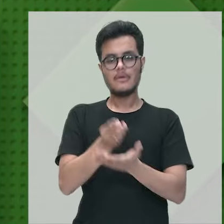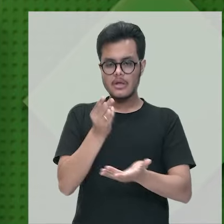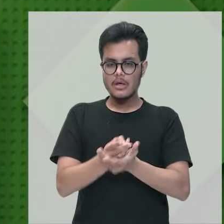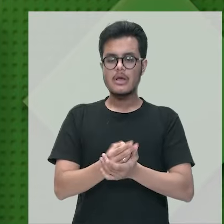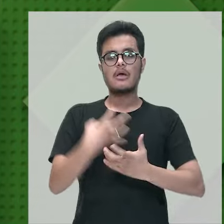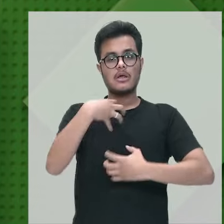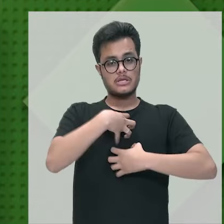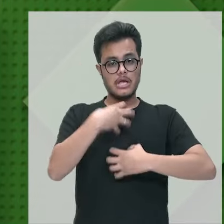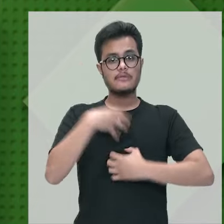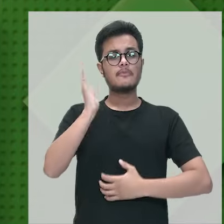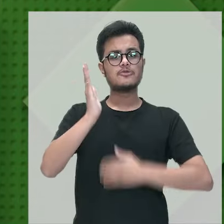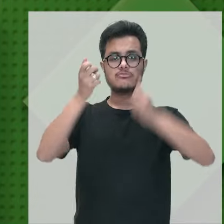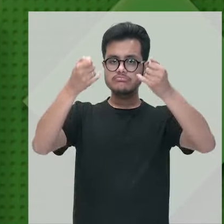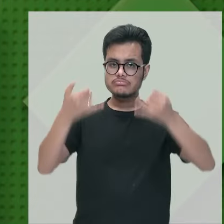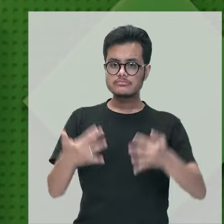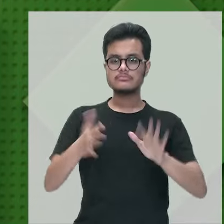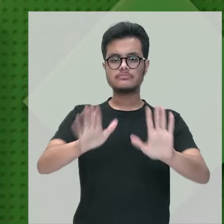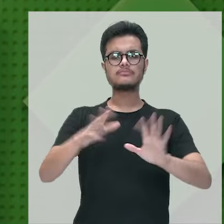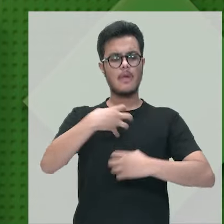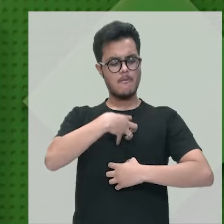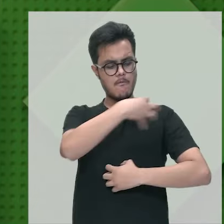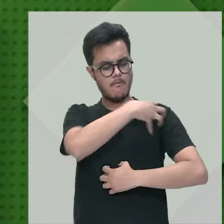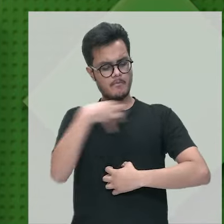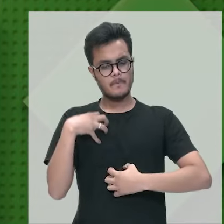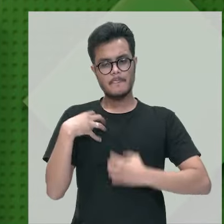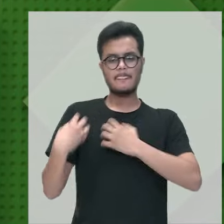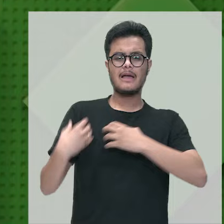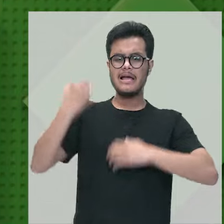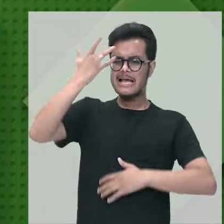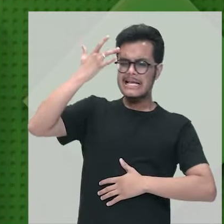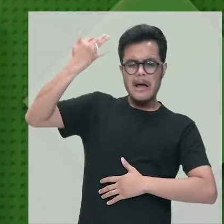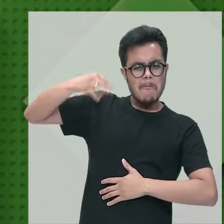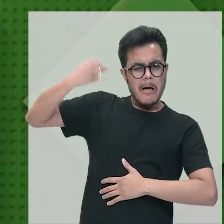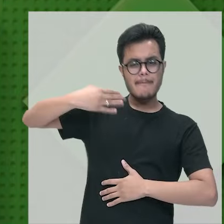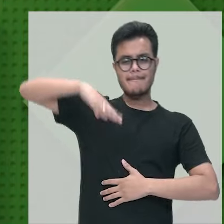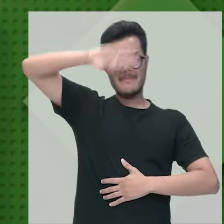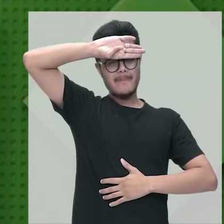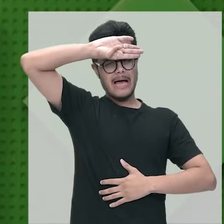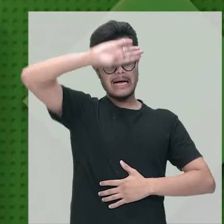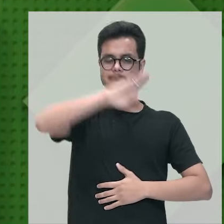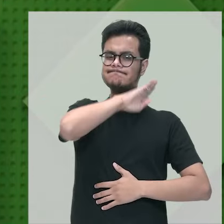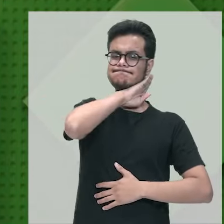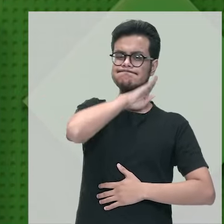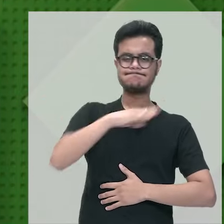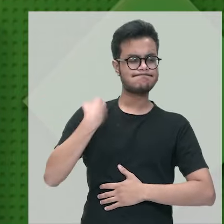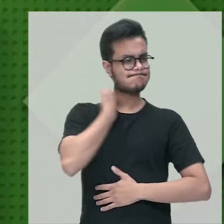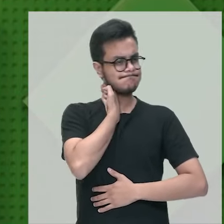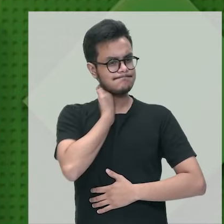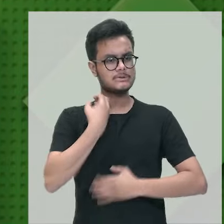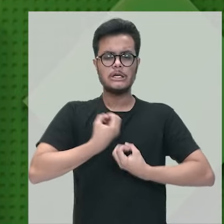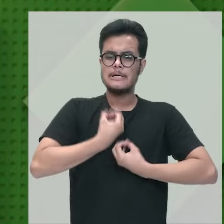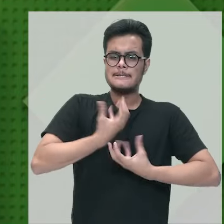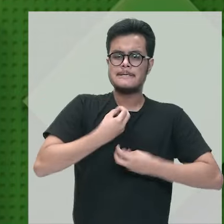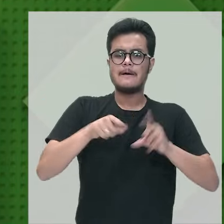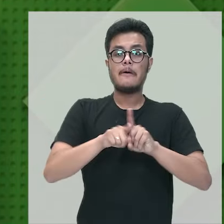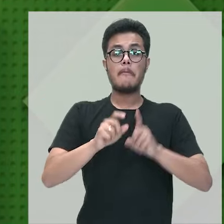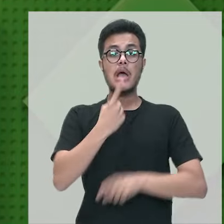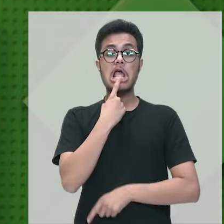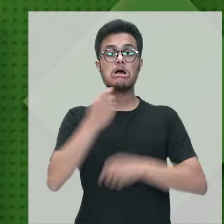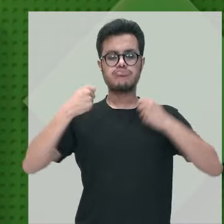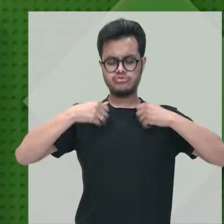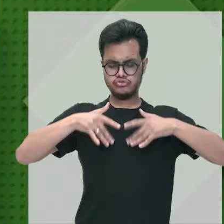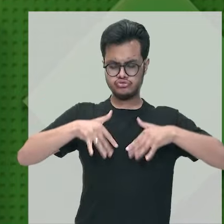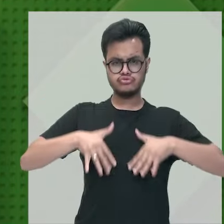sintomas que foram citados, né? Como dores no corpo, dor de cabeça, febre alta, ela pode ter manifestações de hemorragia.